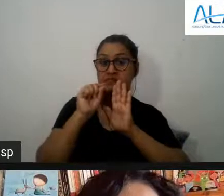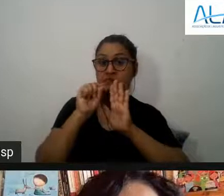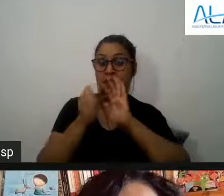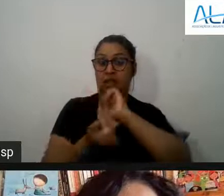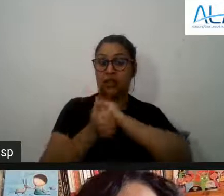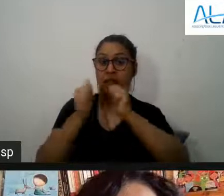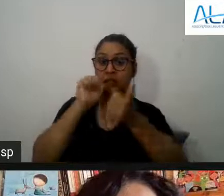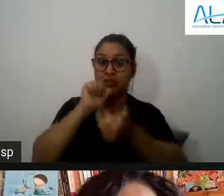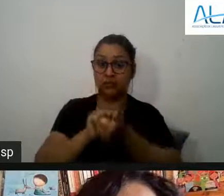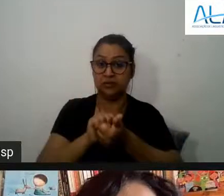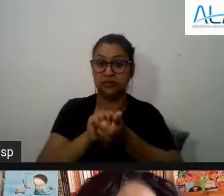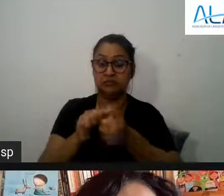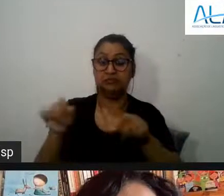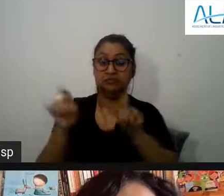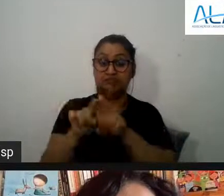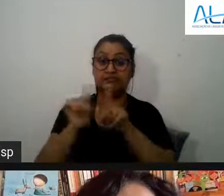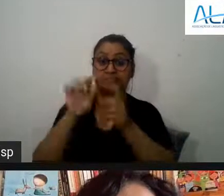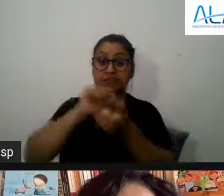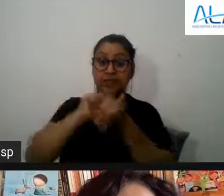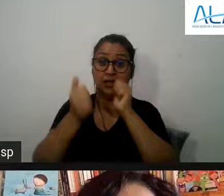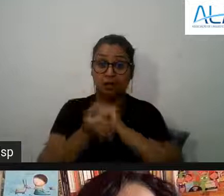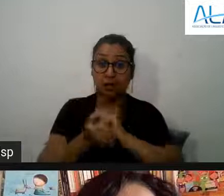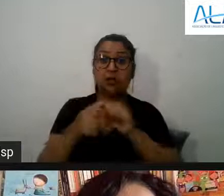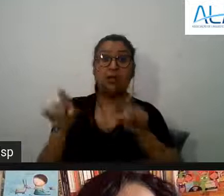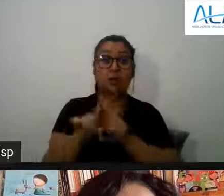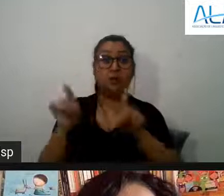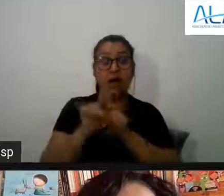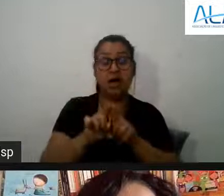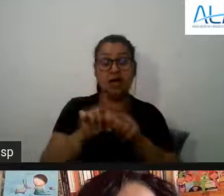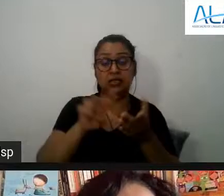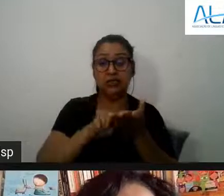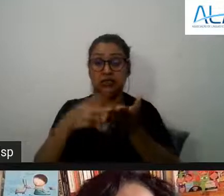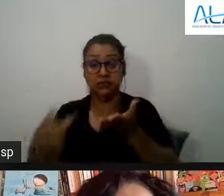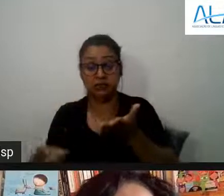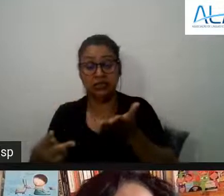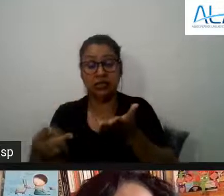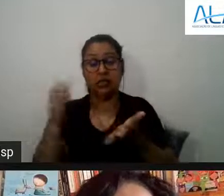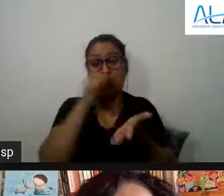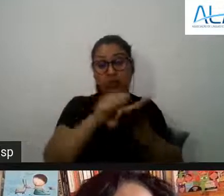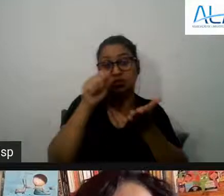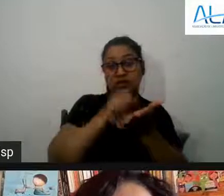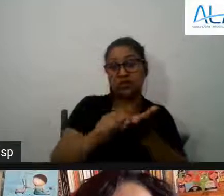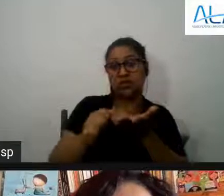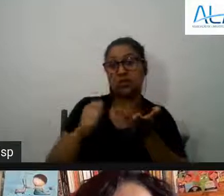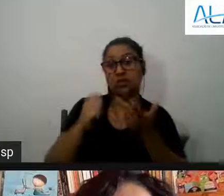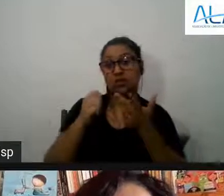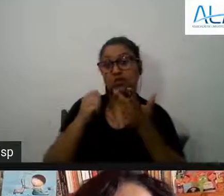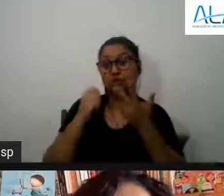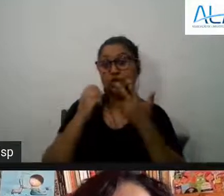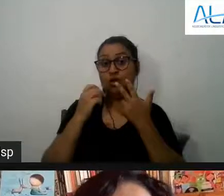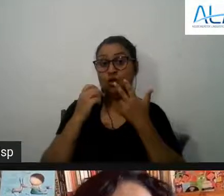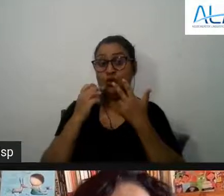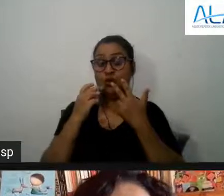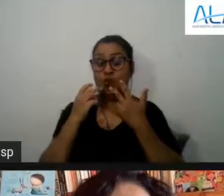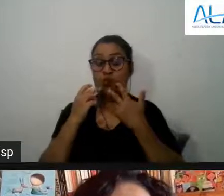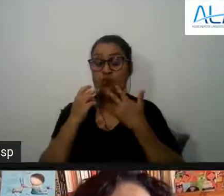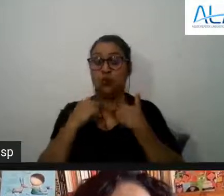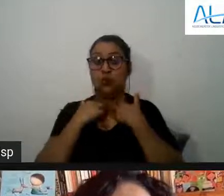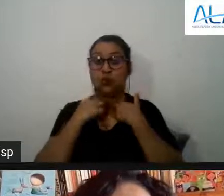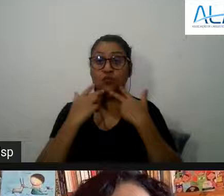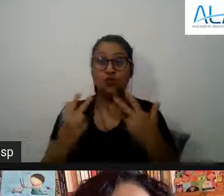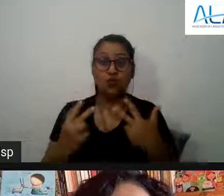suporte ou seja se estamos num suporte escrito ou uma questão oral ou seja a diferença será sobretudo uma